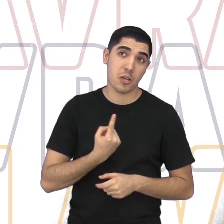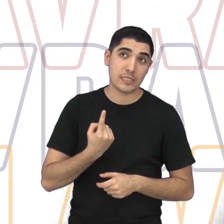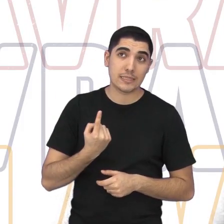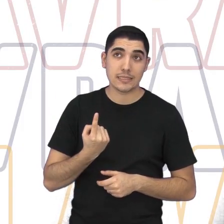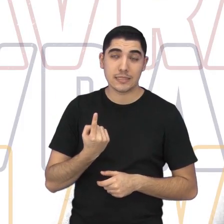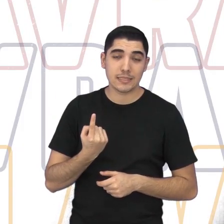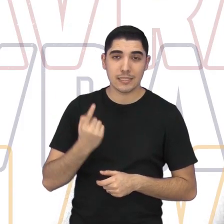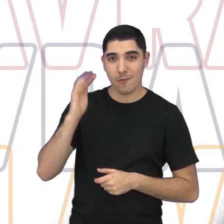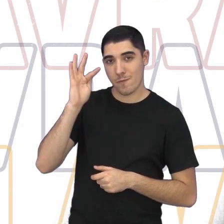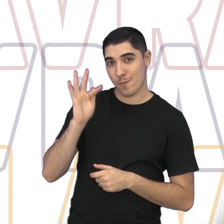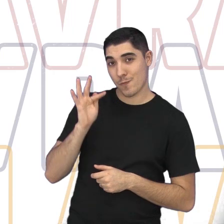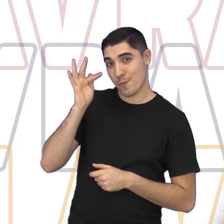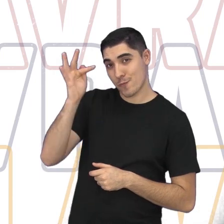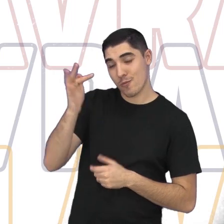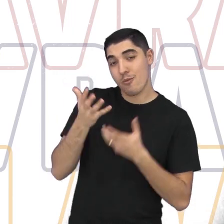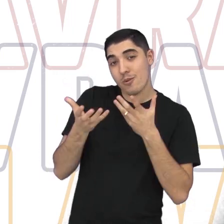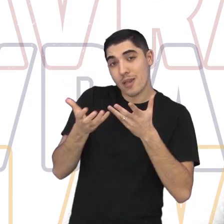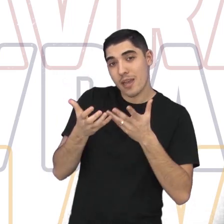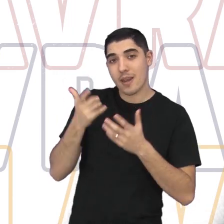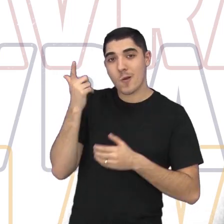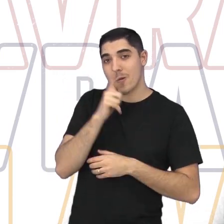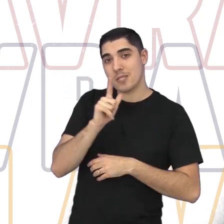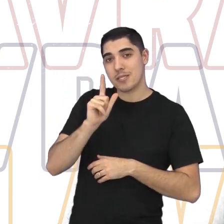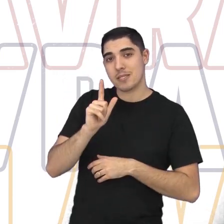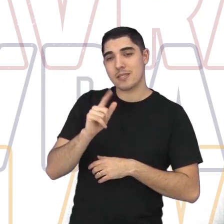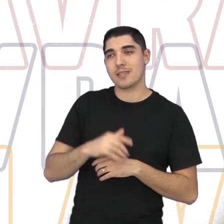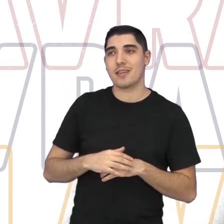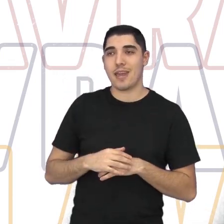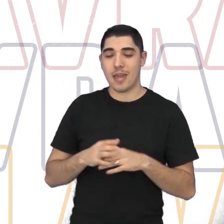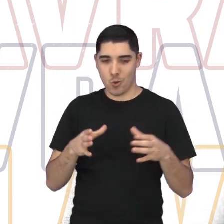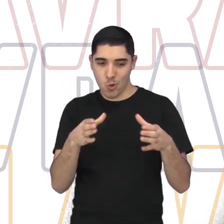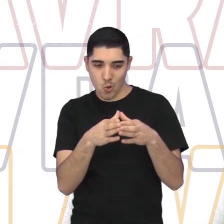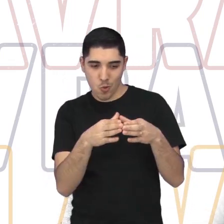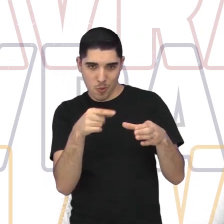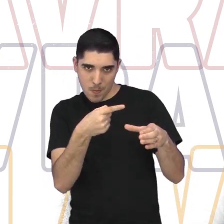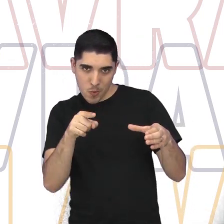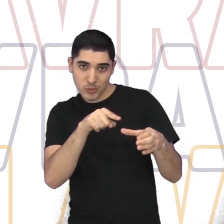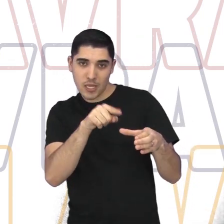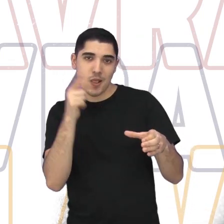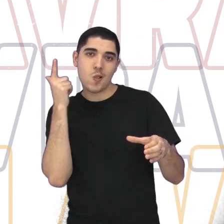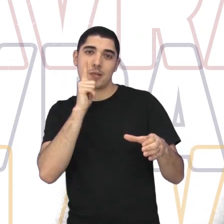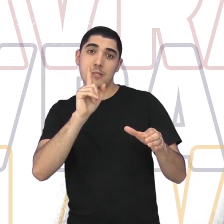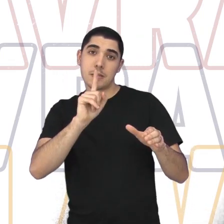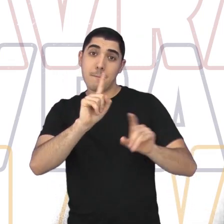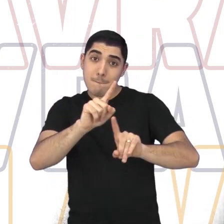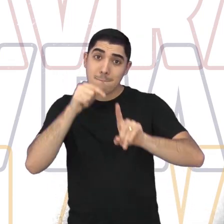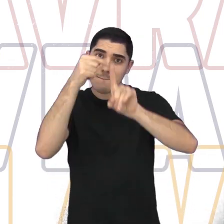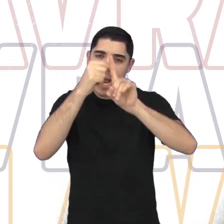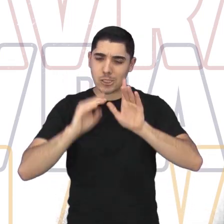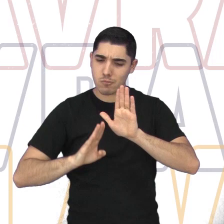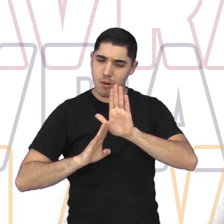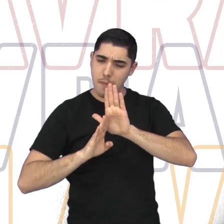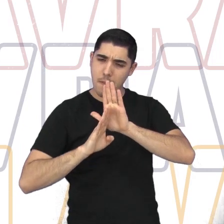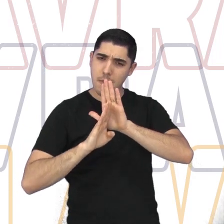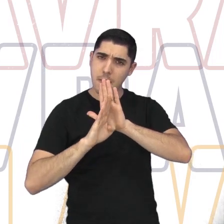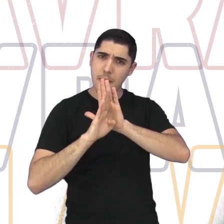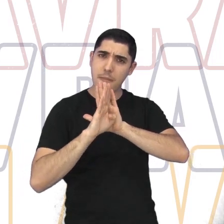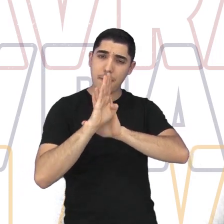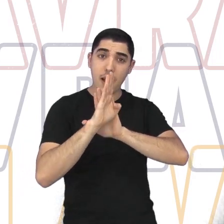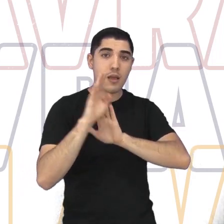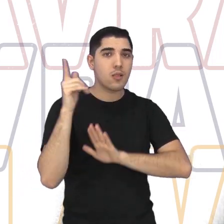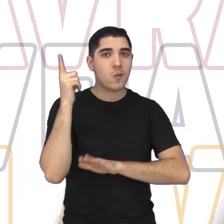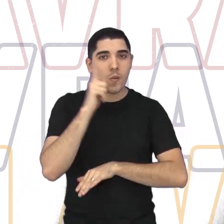poder crescer mais com o coro, a gente, até mesmo ser um pouco mais